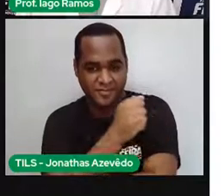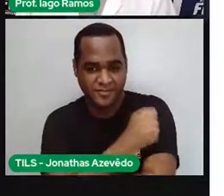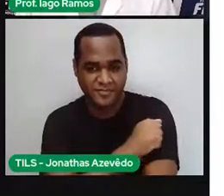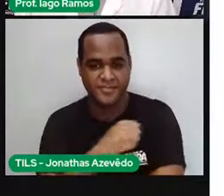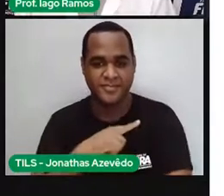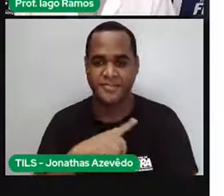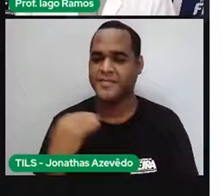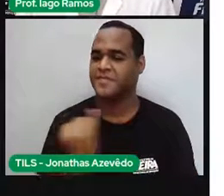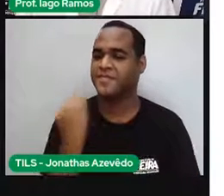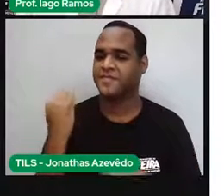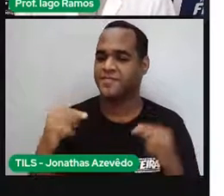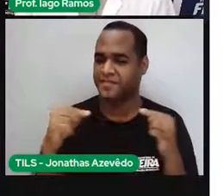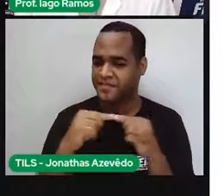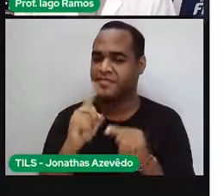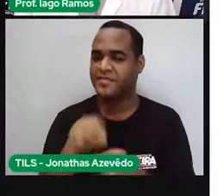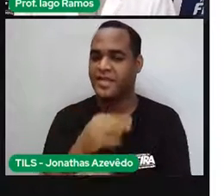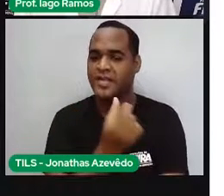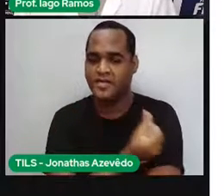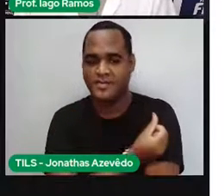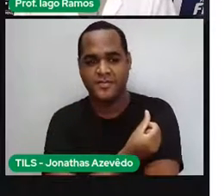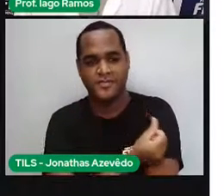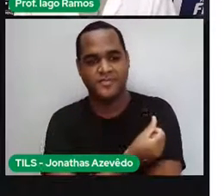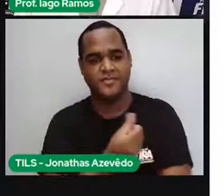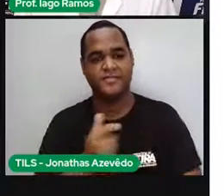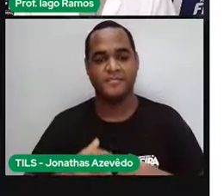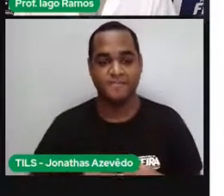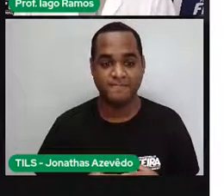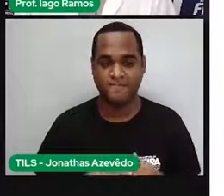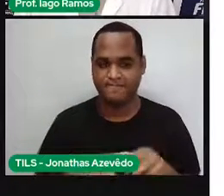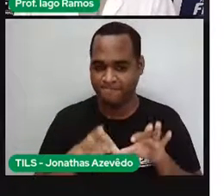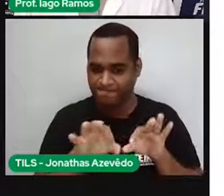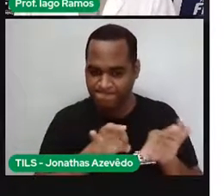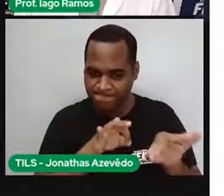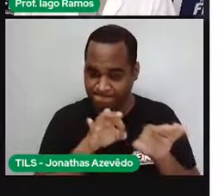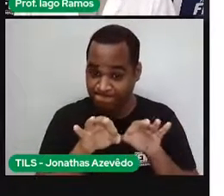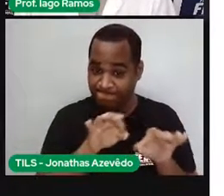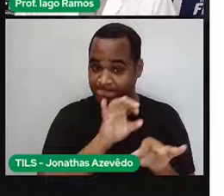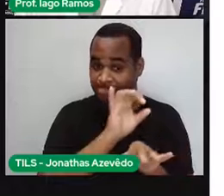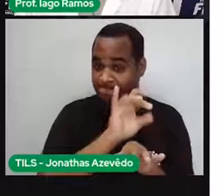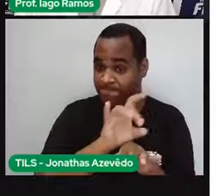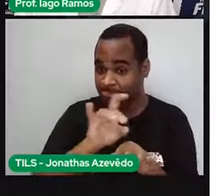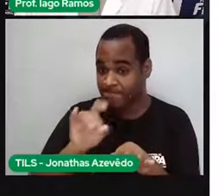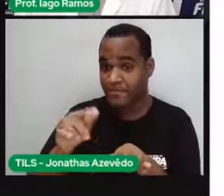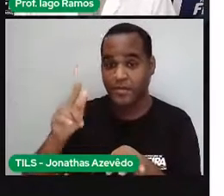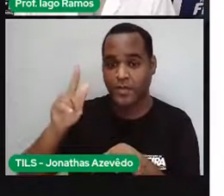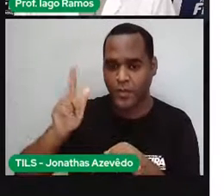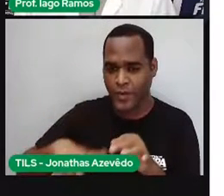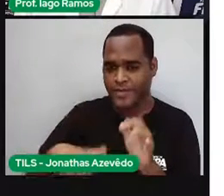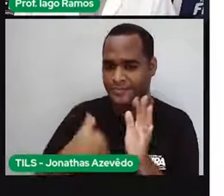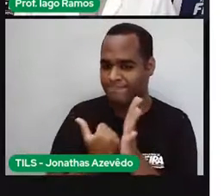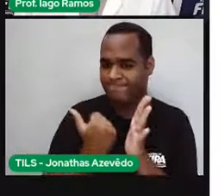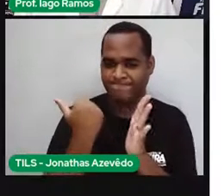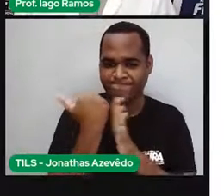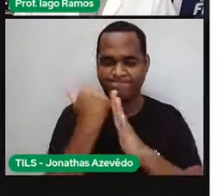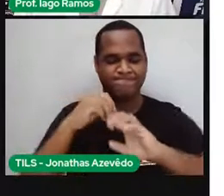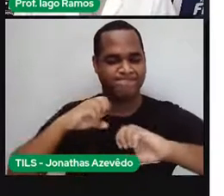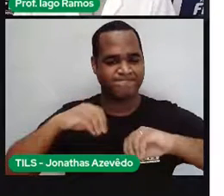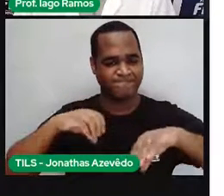nesse caso do sexto ano. E aí, preparados, preparadas para mais uma de nossas aulas?